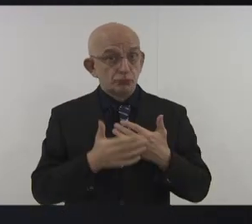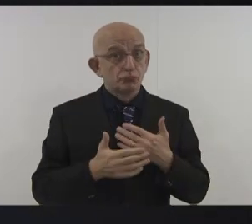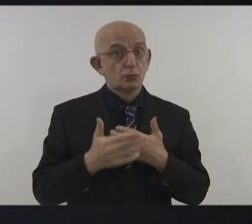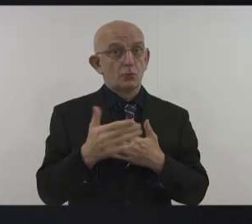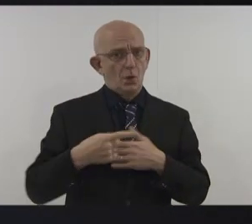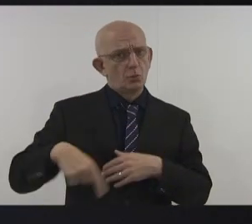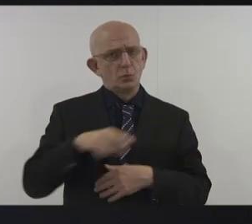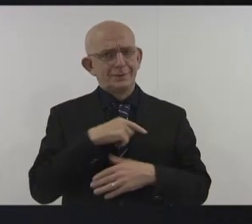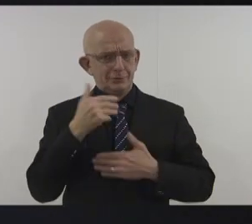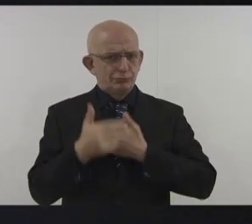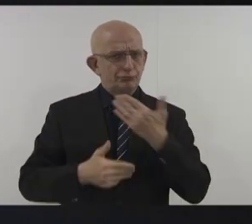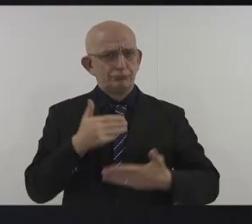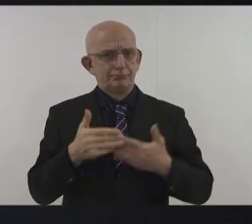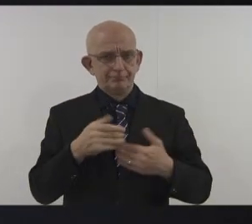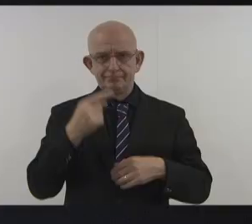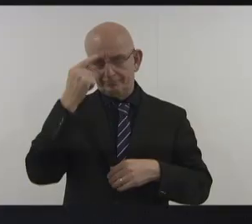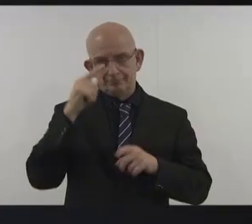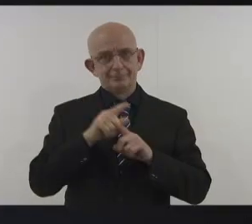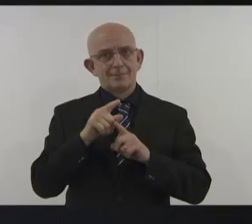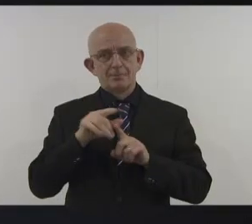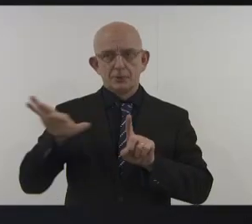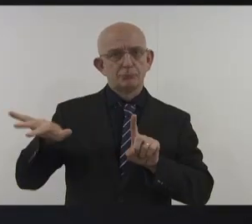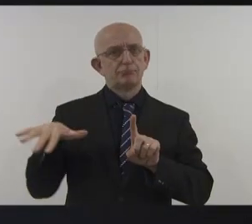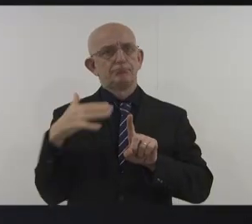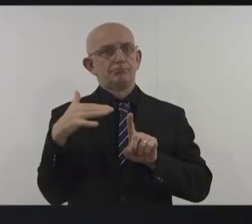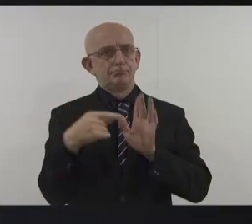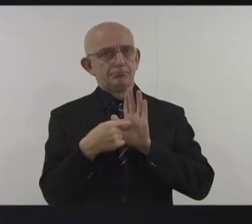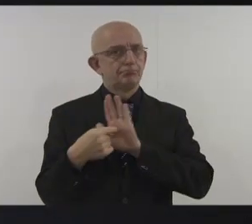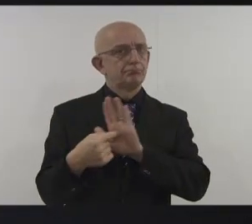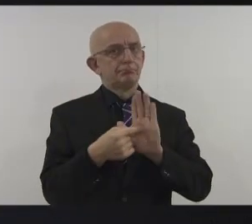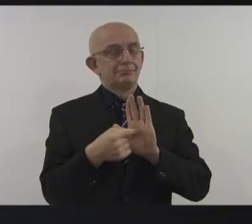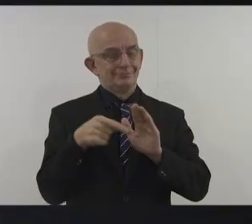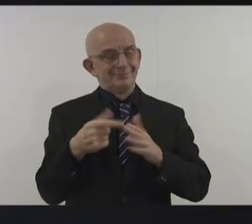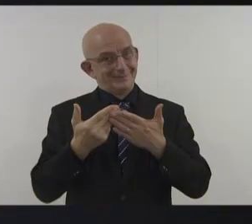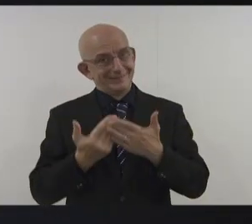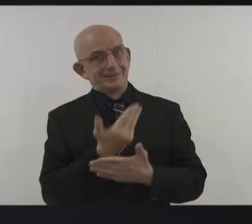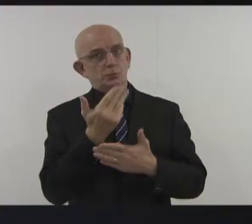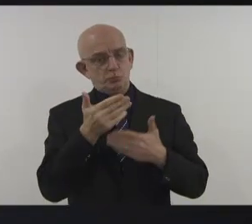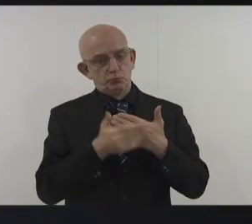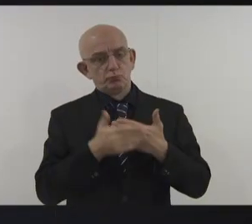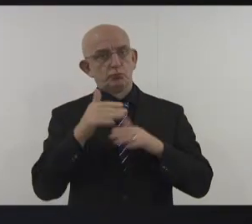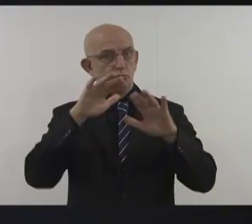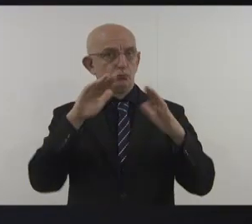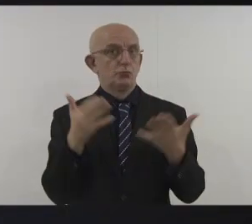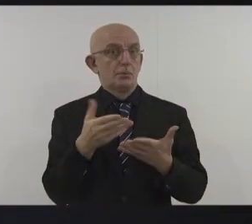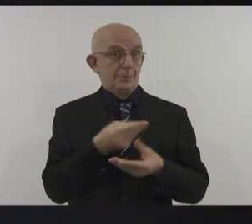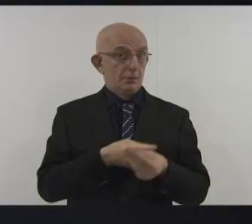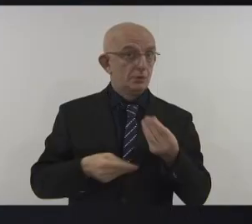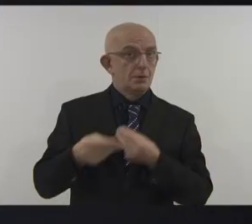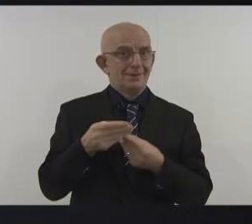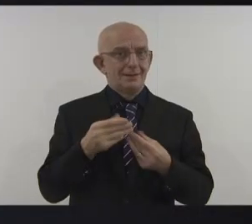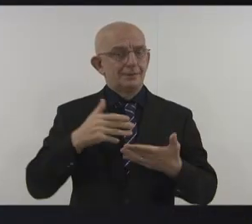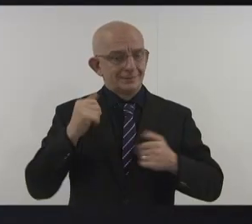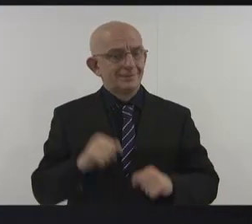energias renováveis, combate à desigualdade e comprometimento com o desenvolvimento